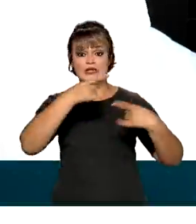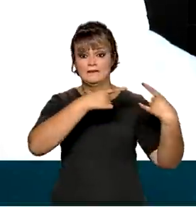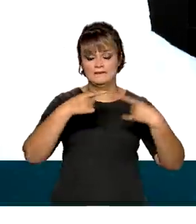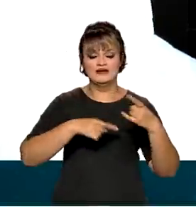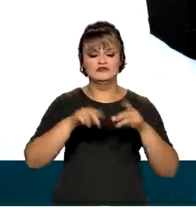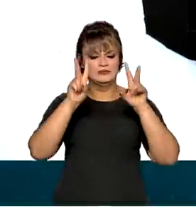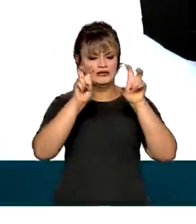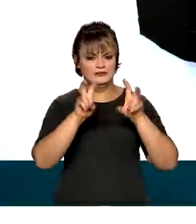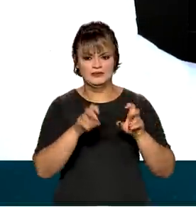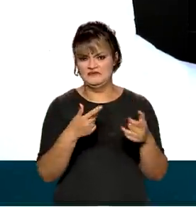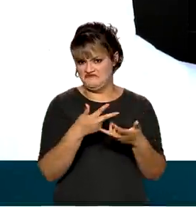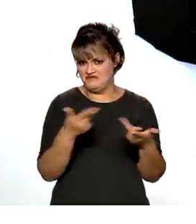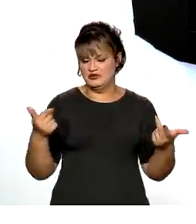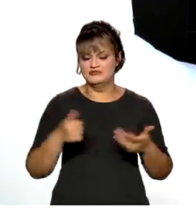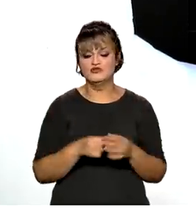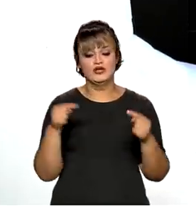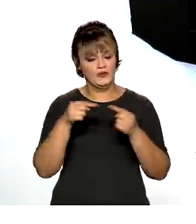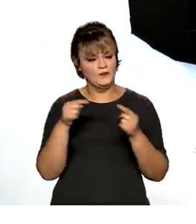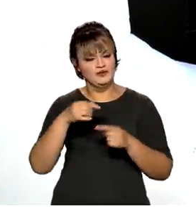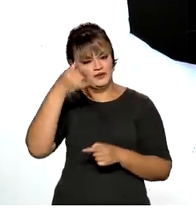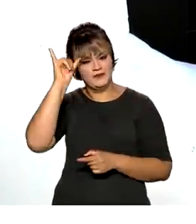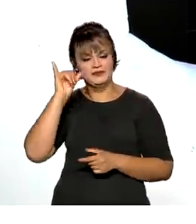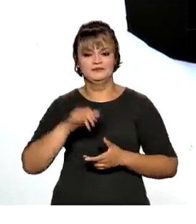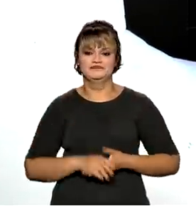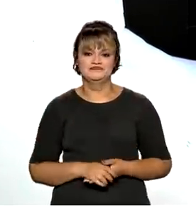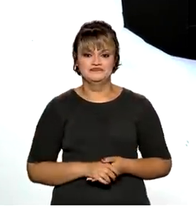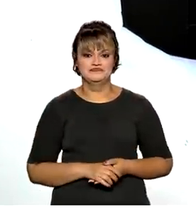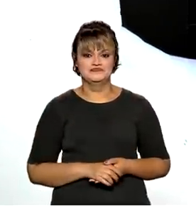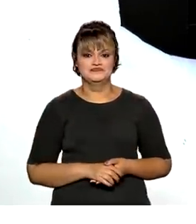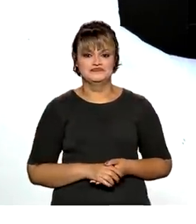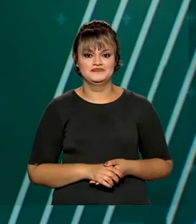sobre diversos temas relacionados com a pecuária.